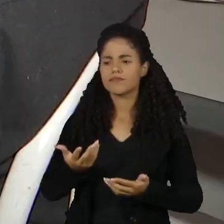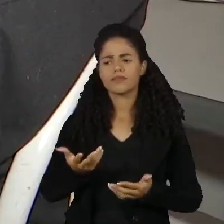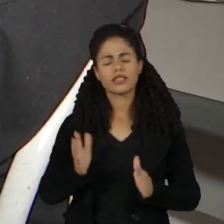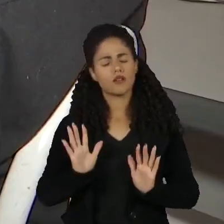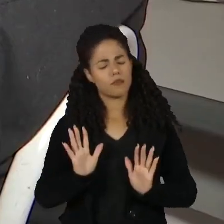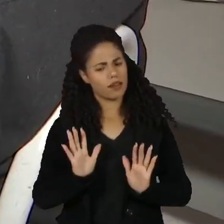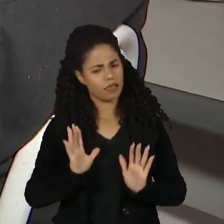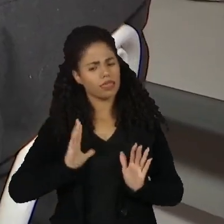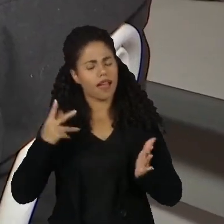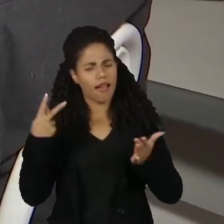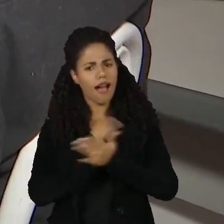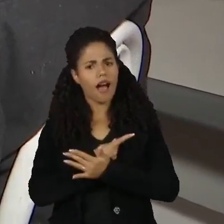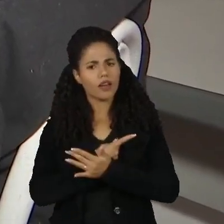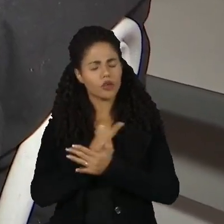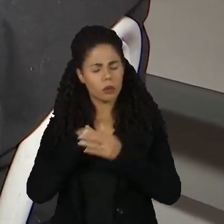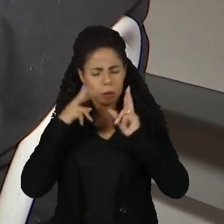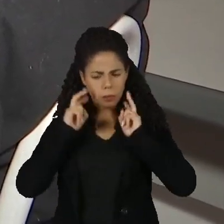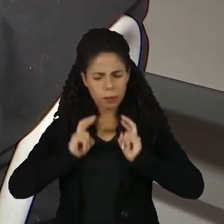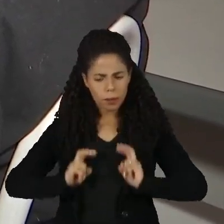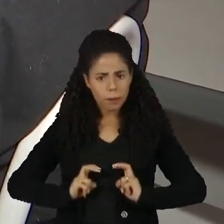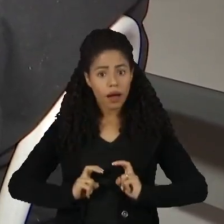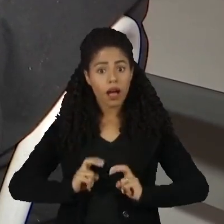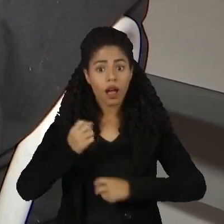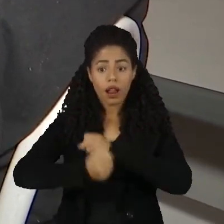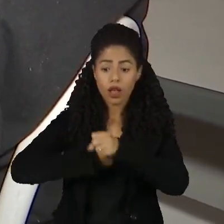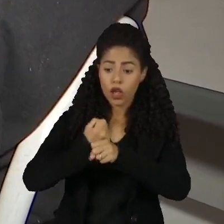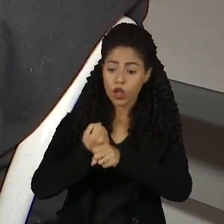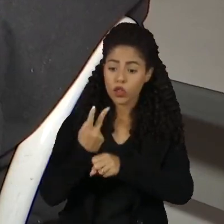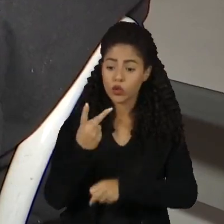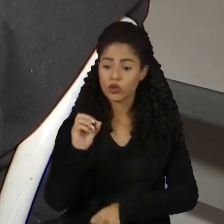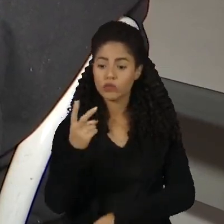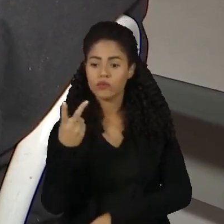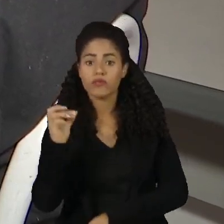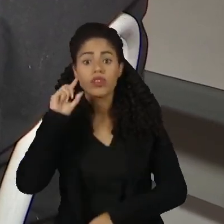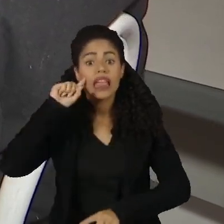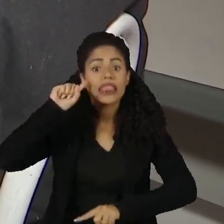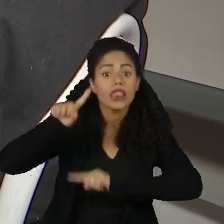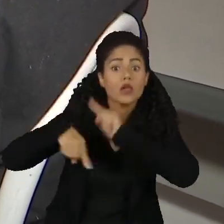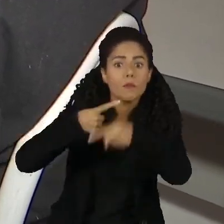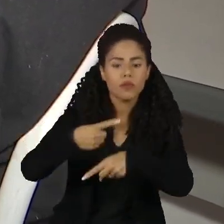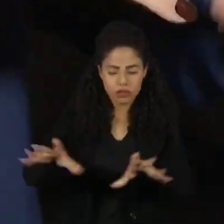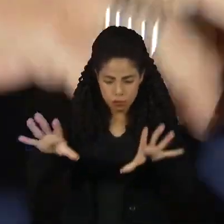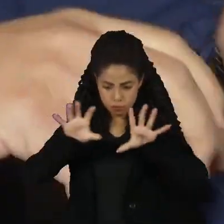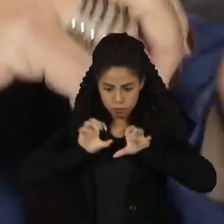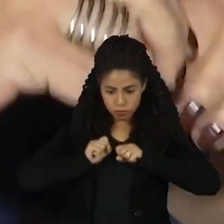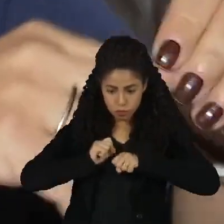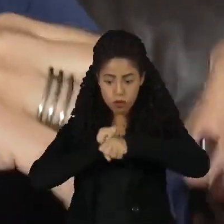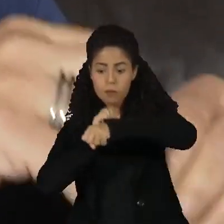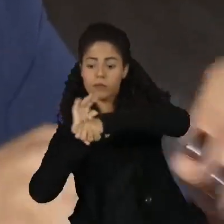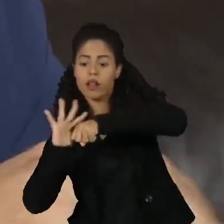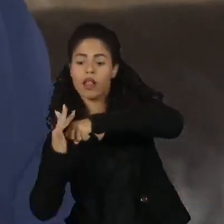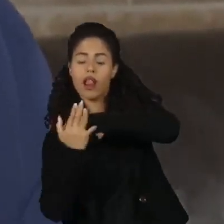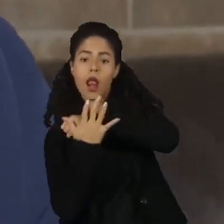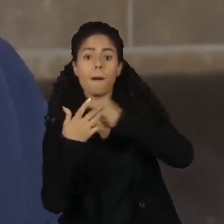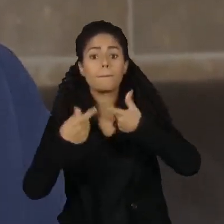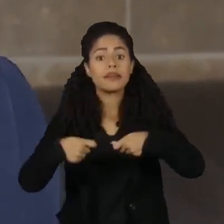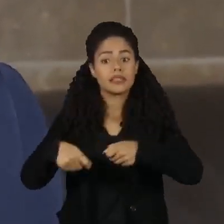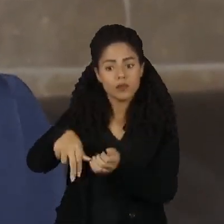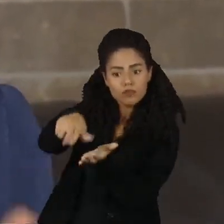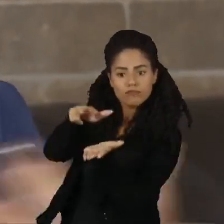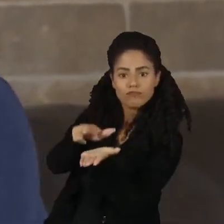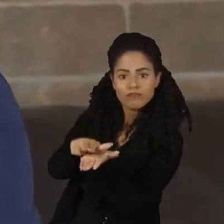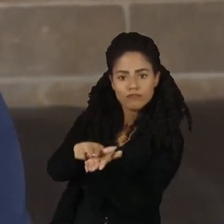coisa estranha. Isso aconteceu ainda em 2020, depois que ela se infectou com o vírus da covid-19 e precisou ficar internada.